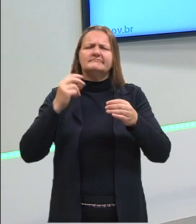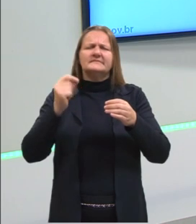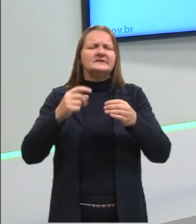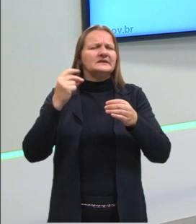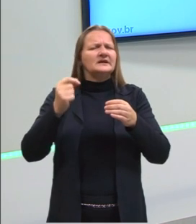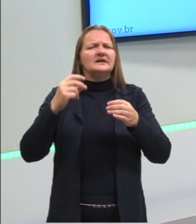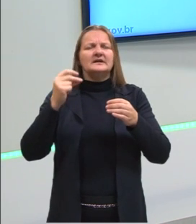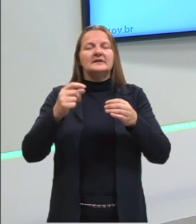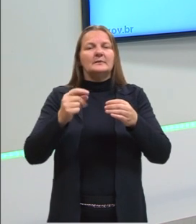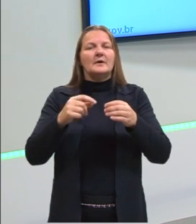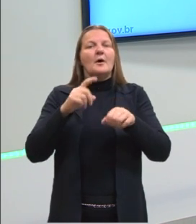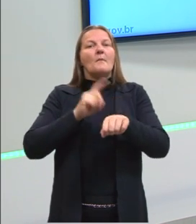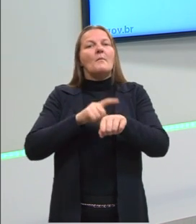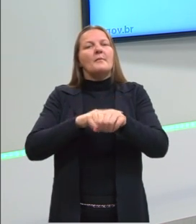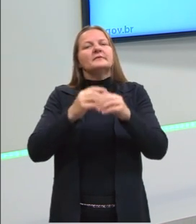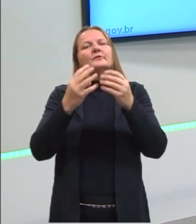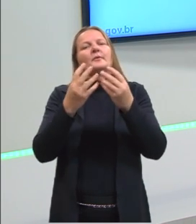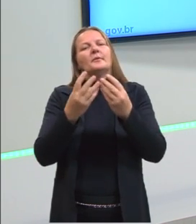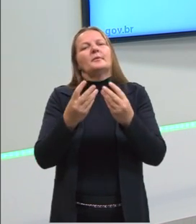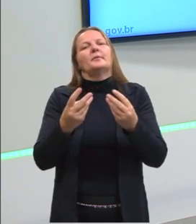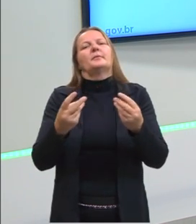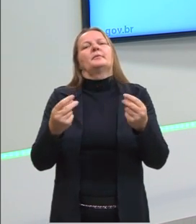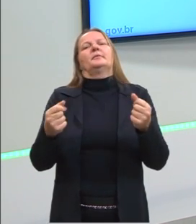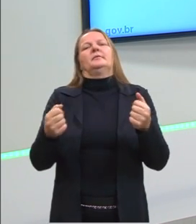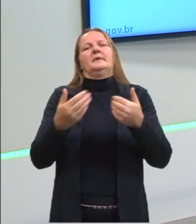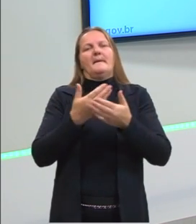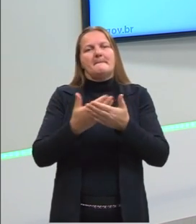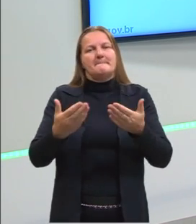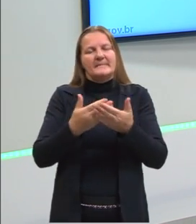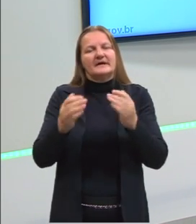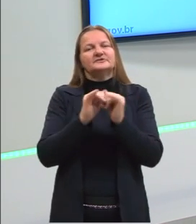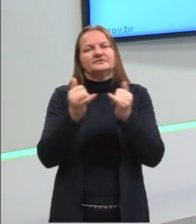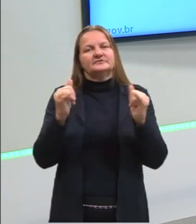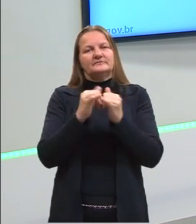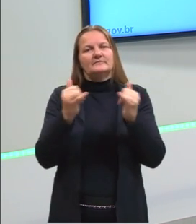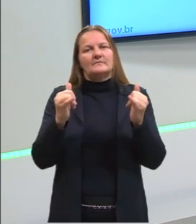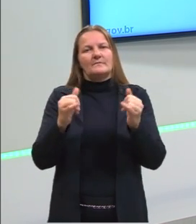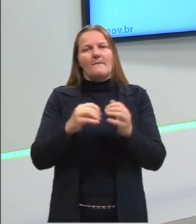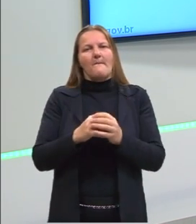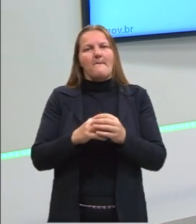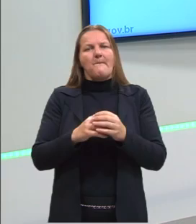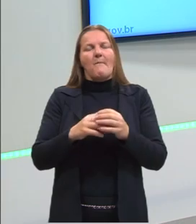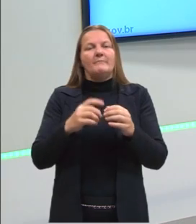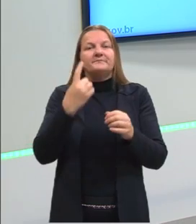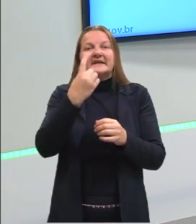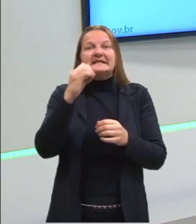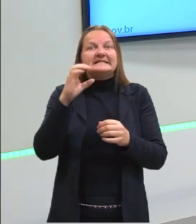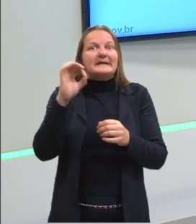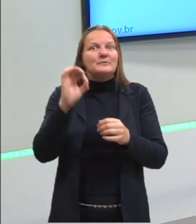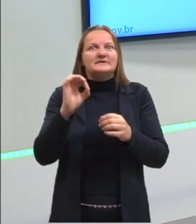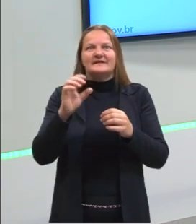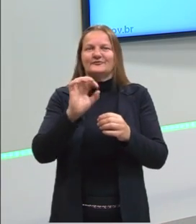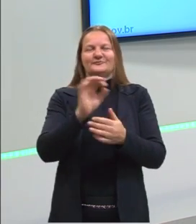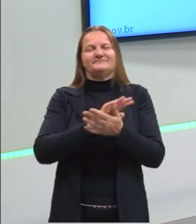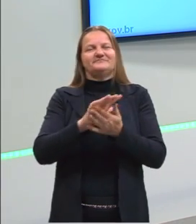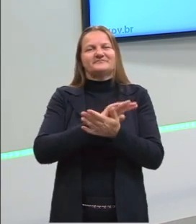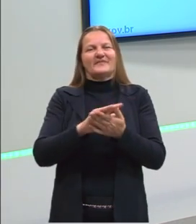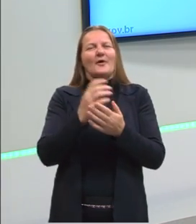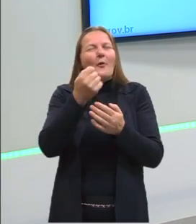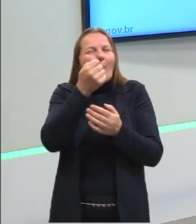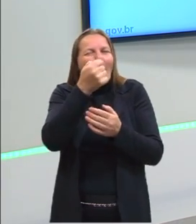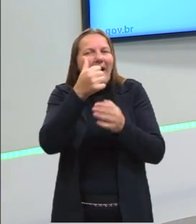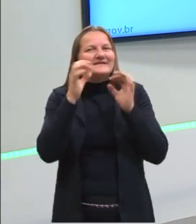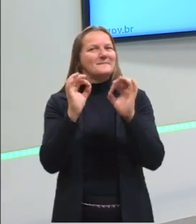mas vai ter um ponto que ela vai começar a perder energia, porque ela não é perfeita, mas quase